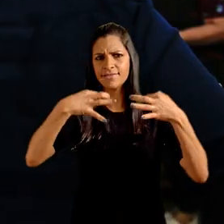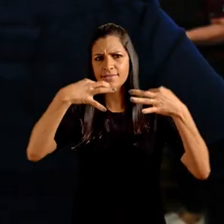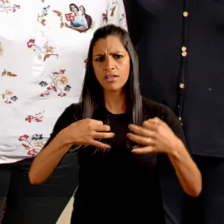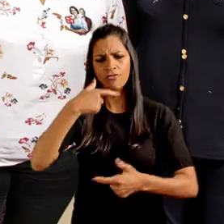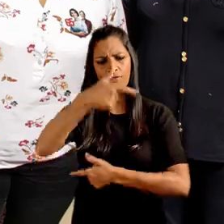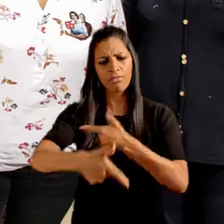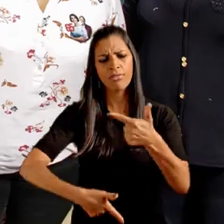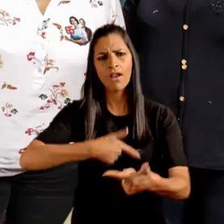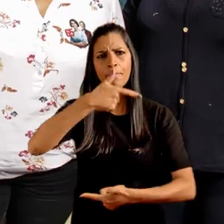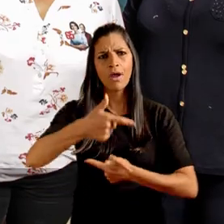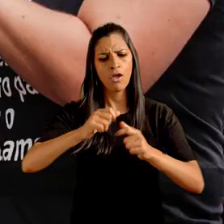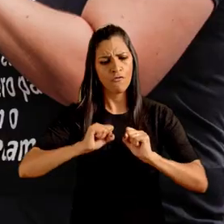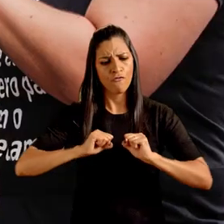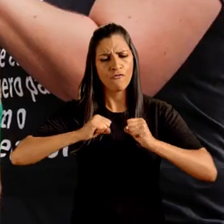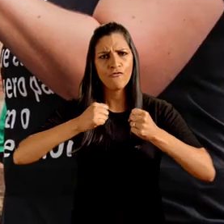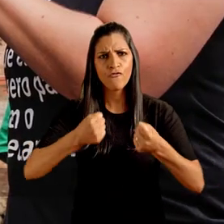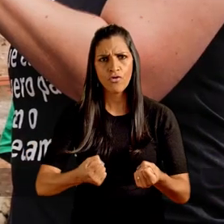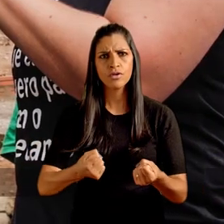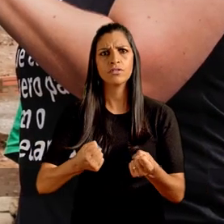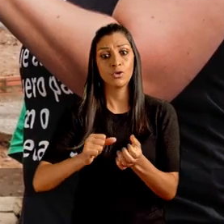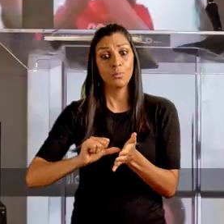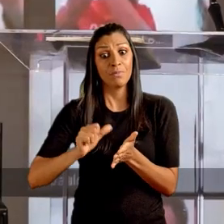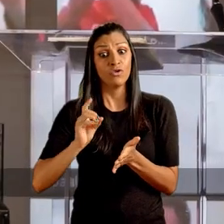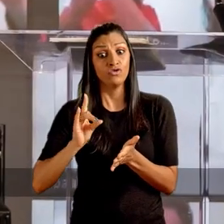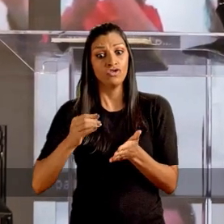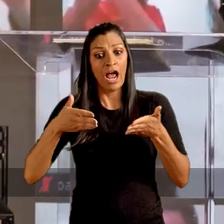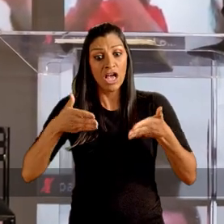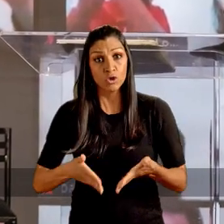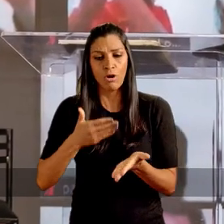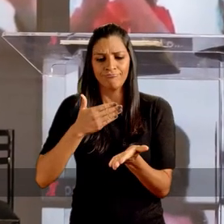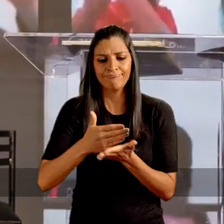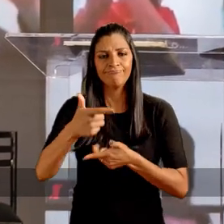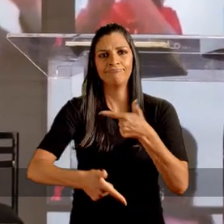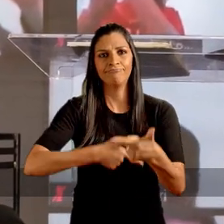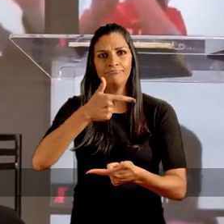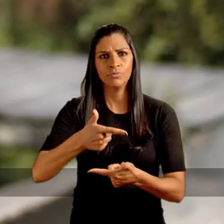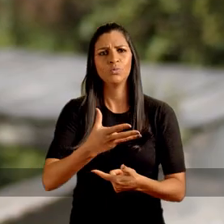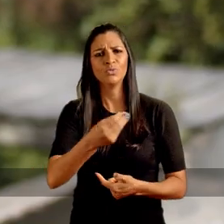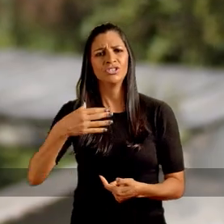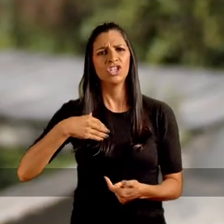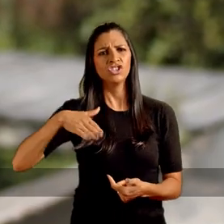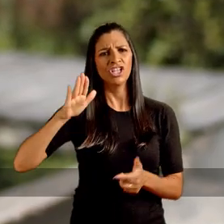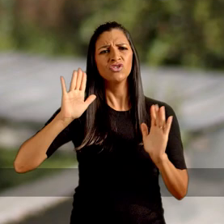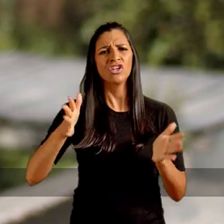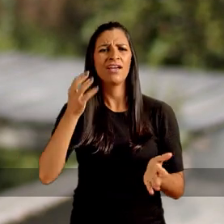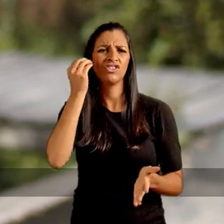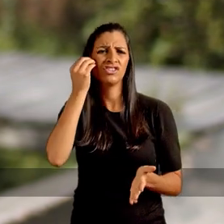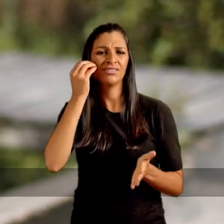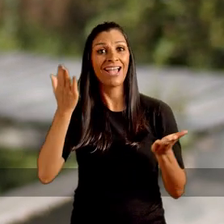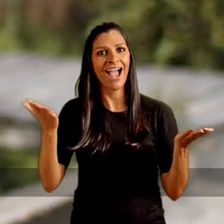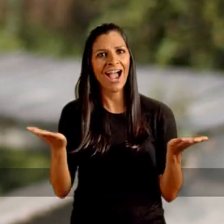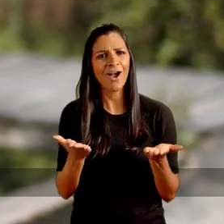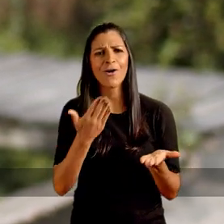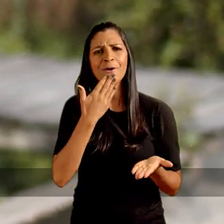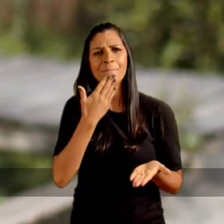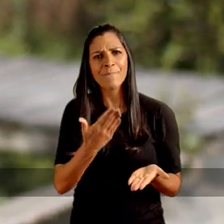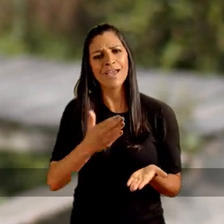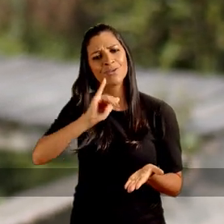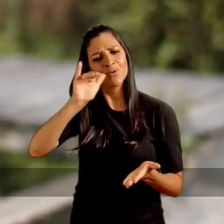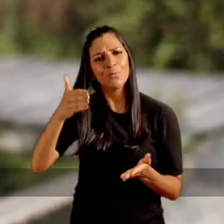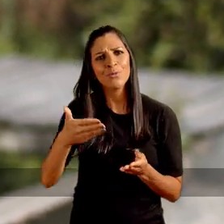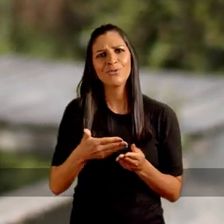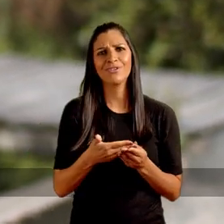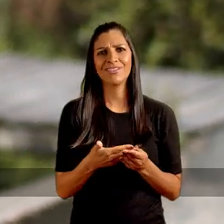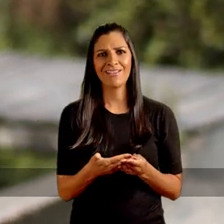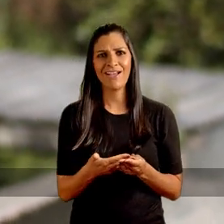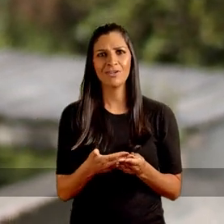vou trabalhar com garra e determinação desde o primeiro dia. Muitos candidatos já tiveram a sua chance. E agora eu peço